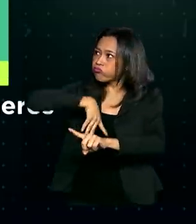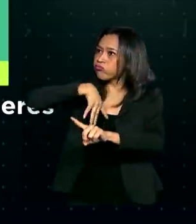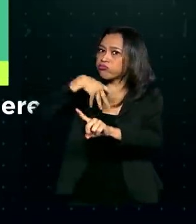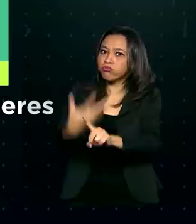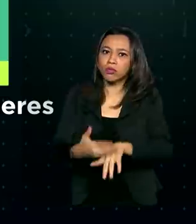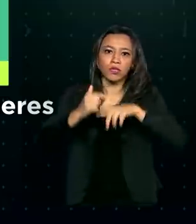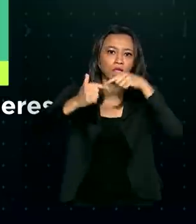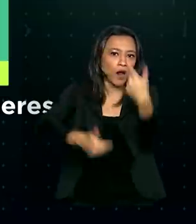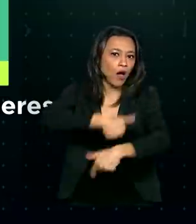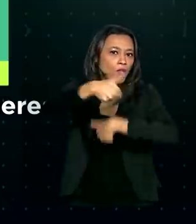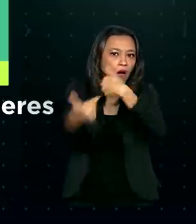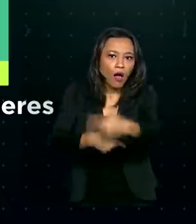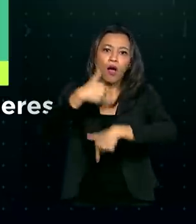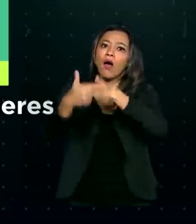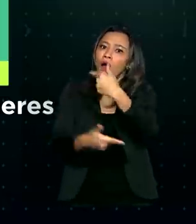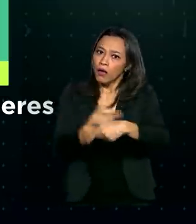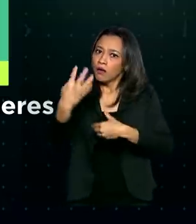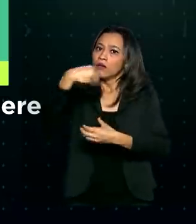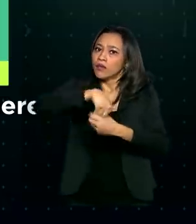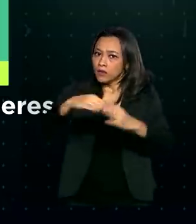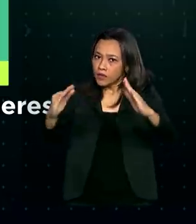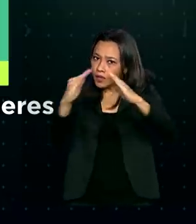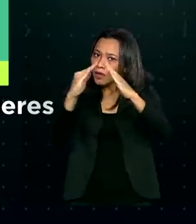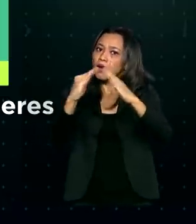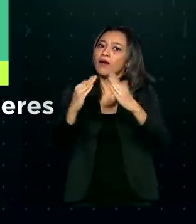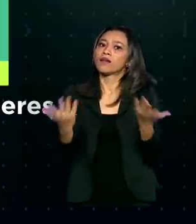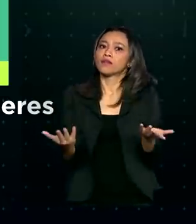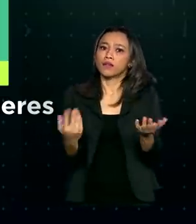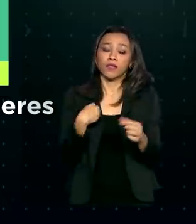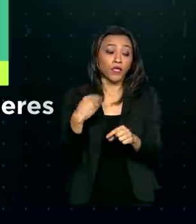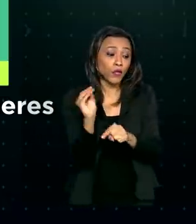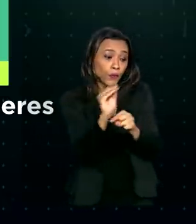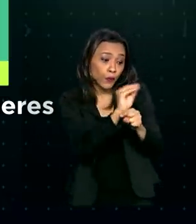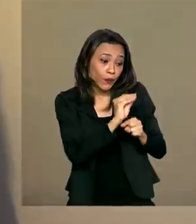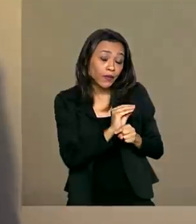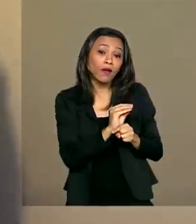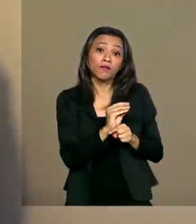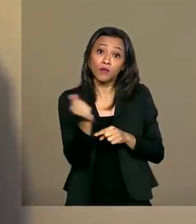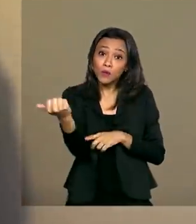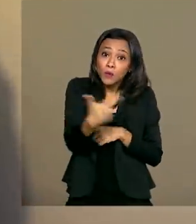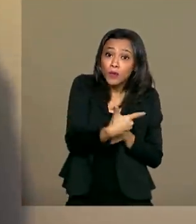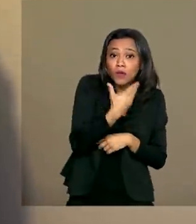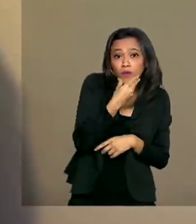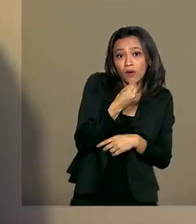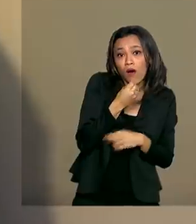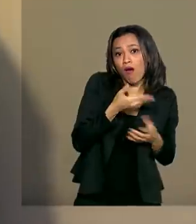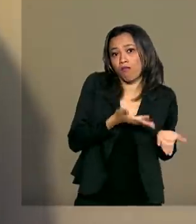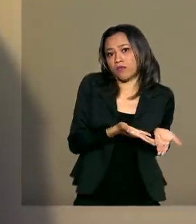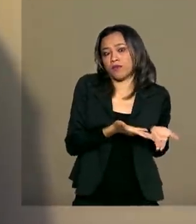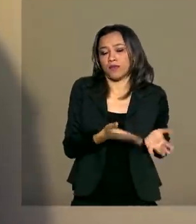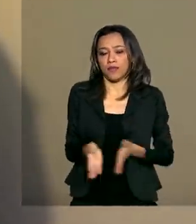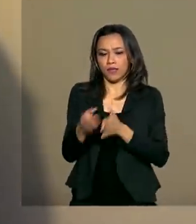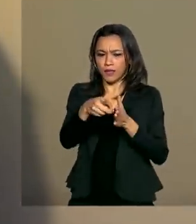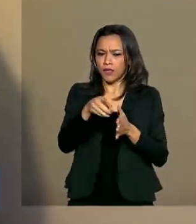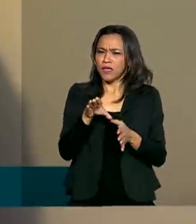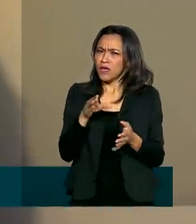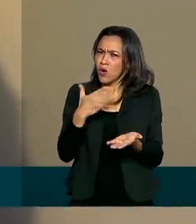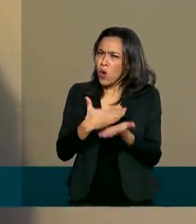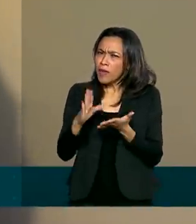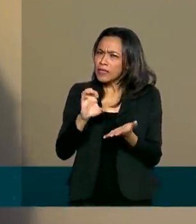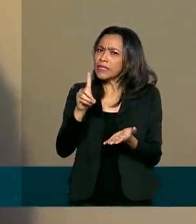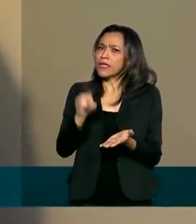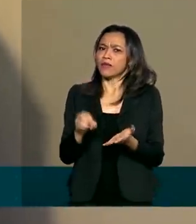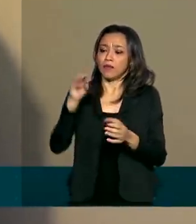semanais a afazeres domésticos e cuidados de pessoas que os homens. A disparidade começa cedo e no ambiente